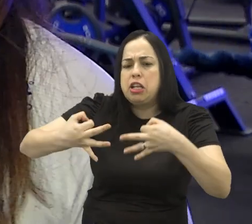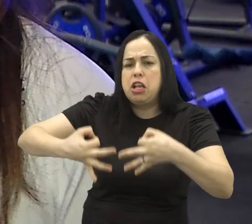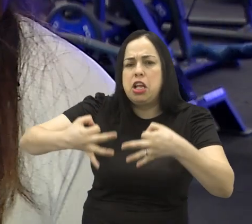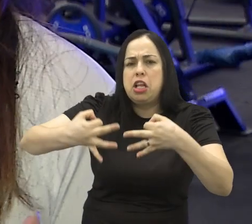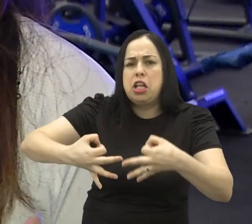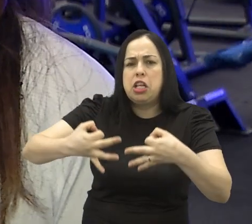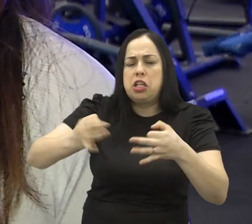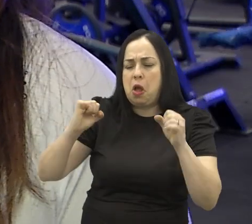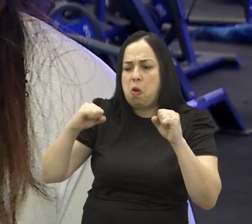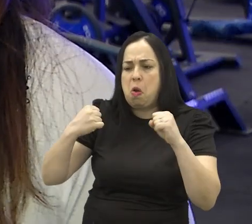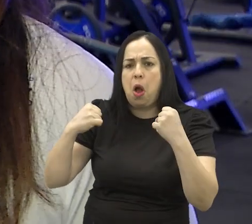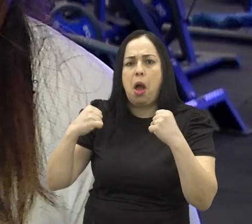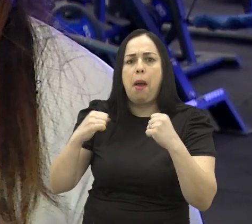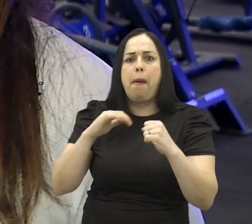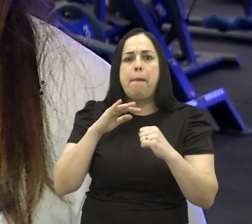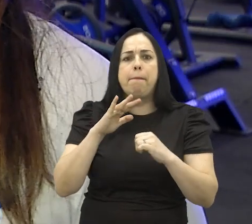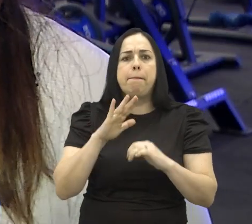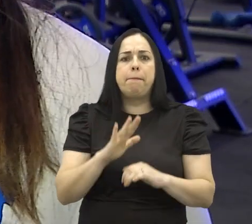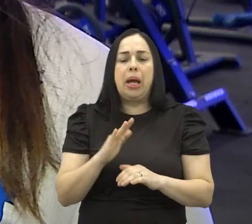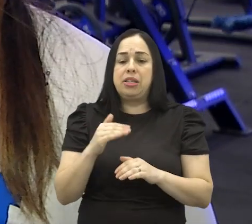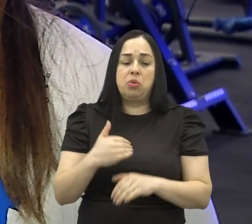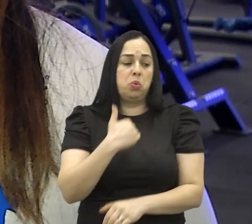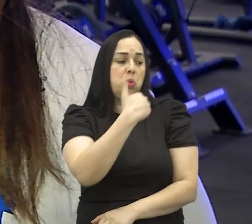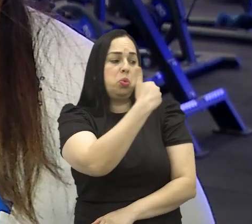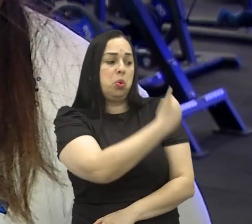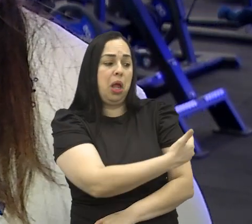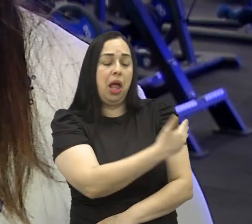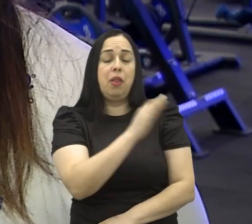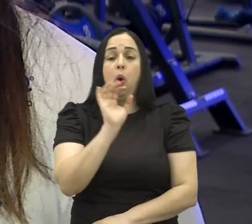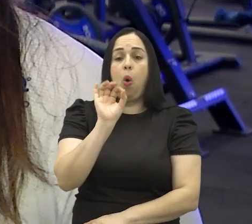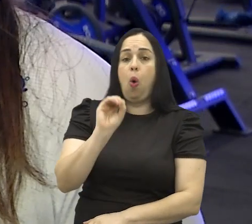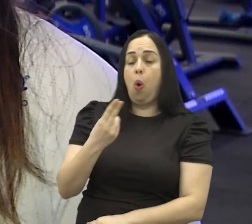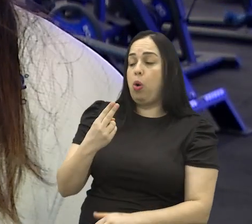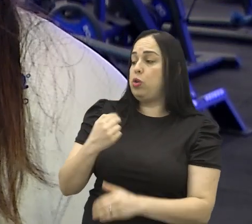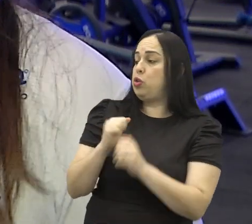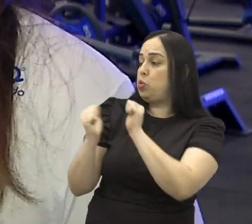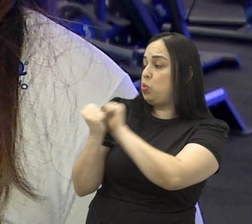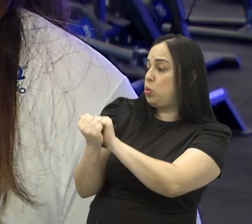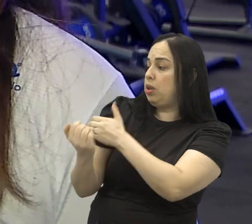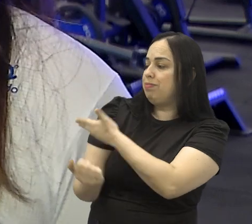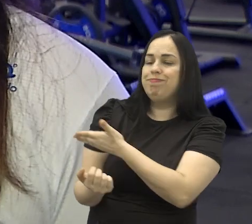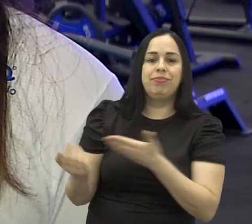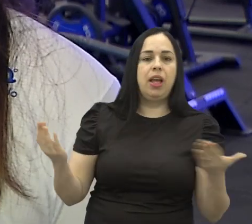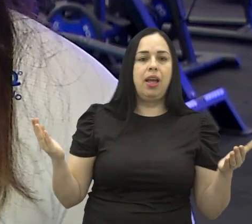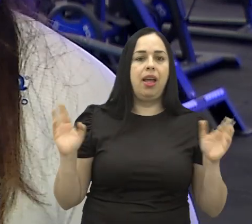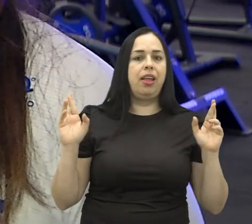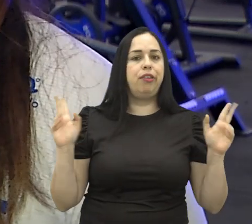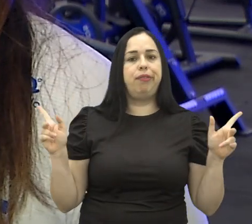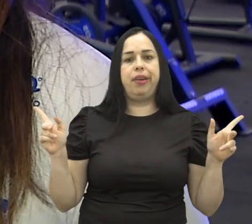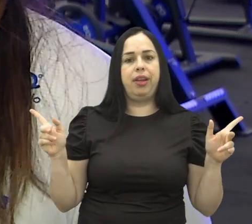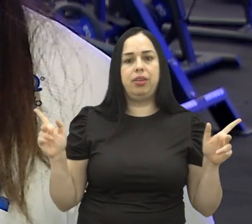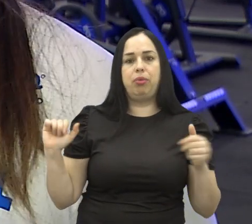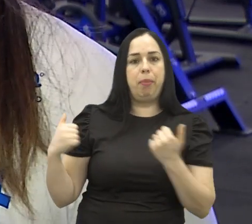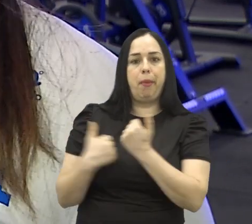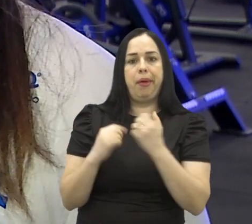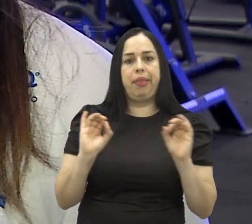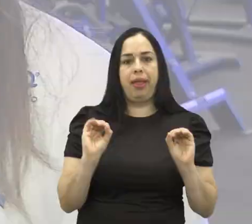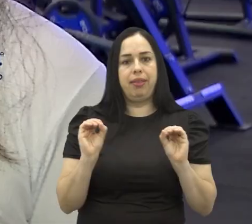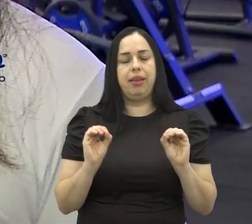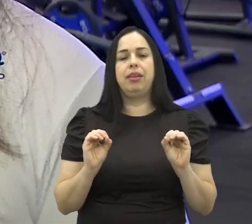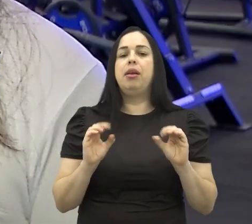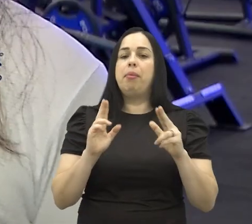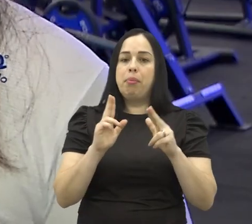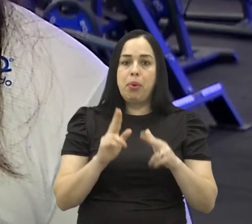as coisas certinho, querer fazer exercício físico, se a pessoa que está do seu lado, as pessoas que estão ao seu lado, não tem essa mesma rotina ou não estão te